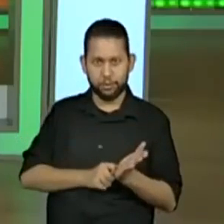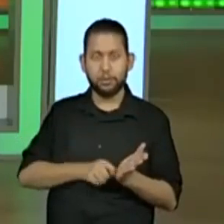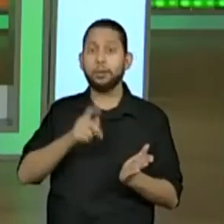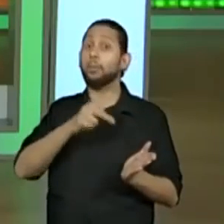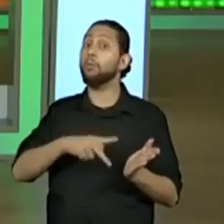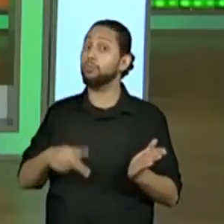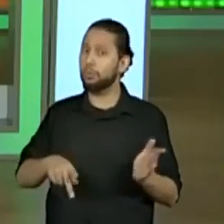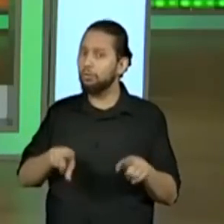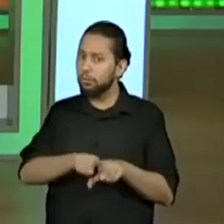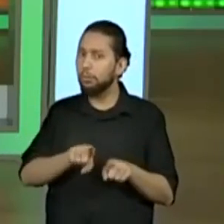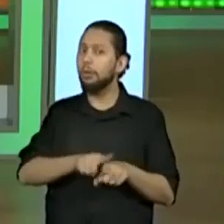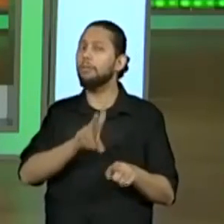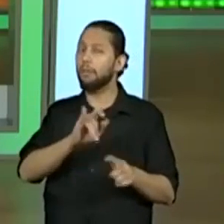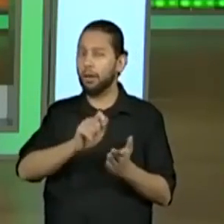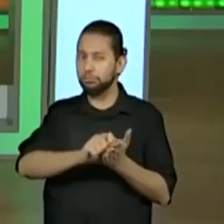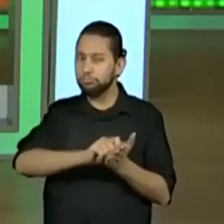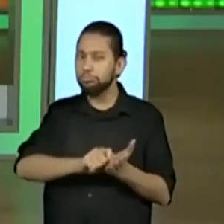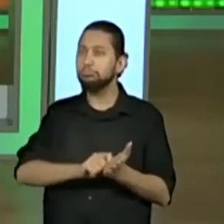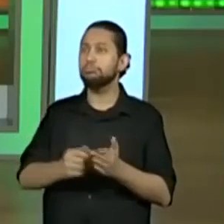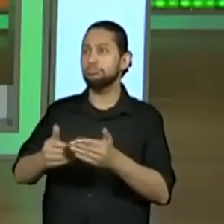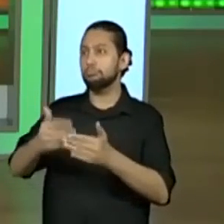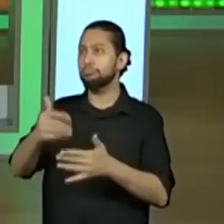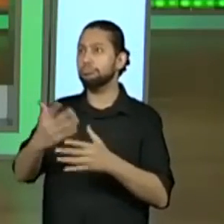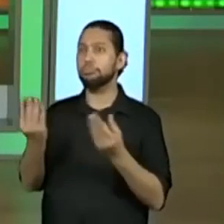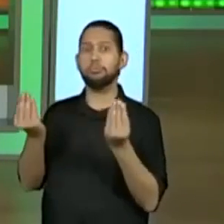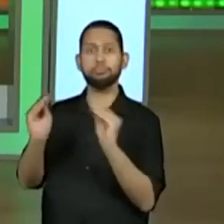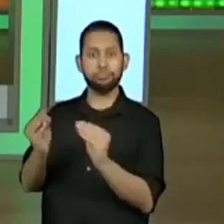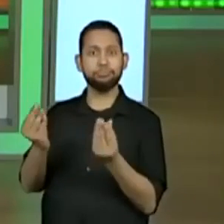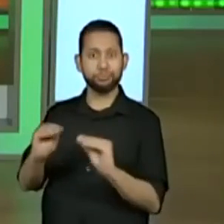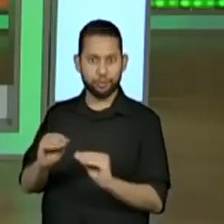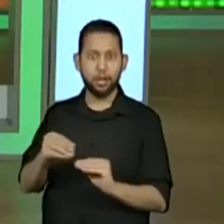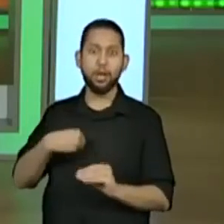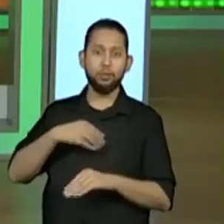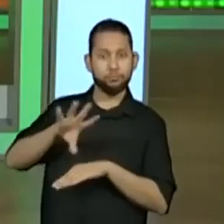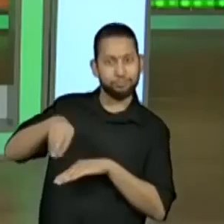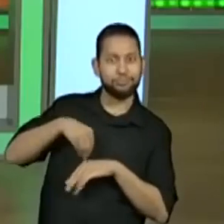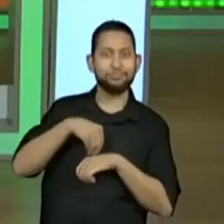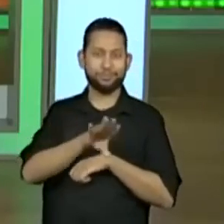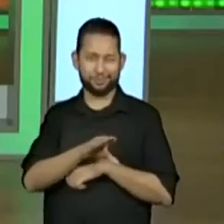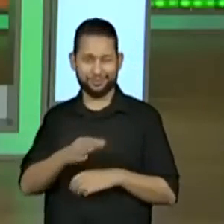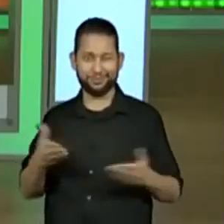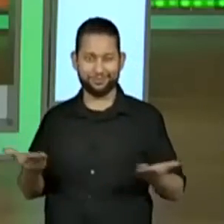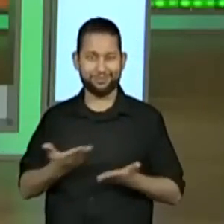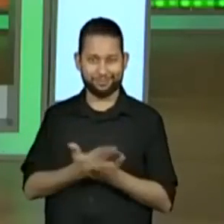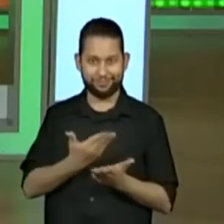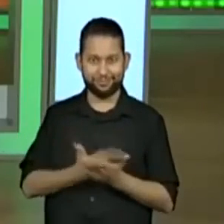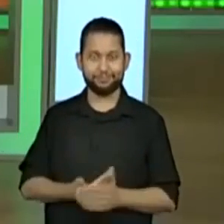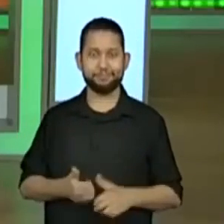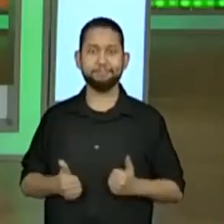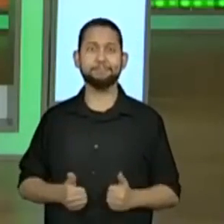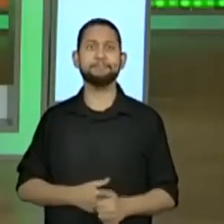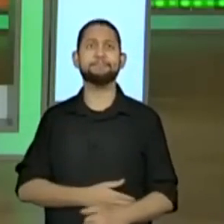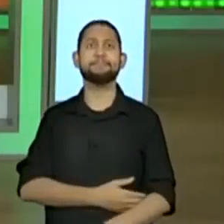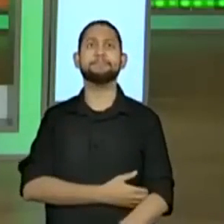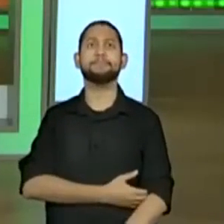fazer apontamentos aqui no chat e eu vou repassando para vocês a medida em que a aula segue. Vamos então?